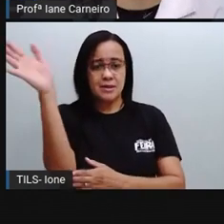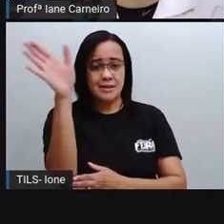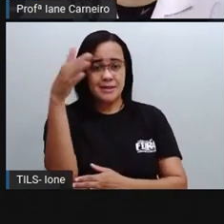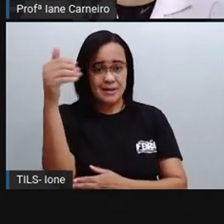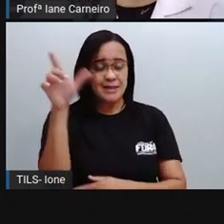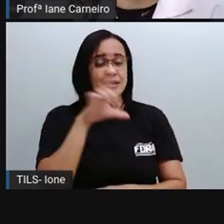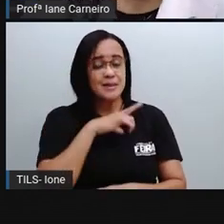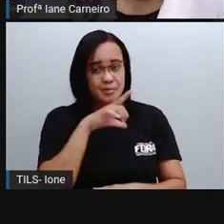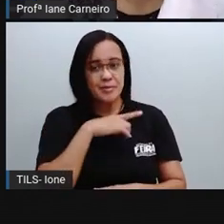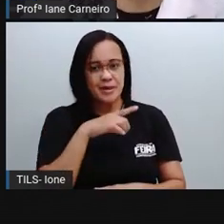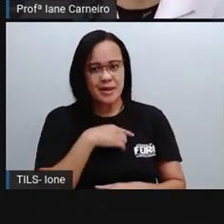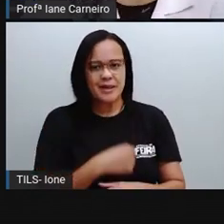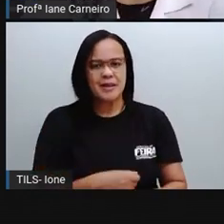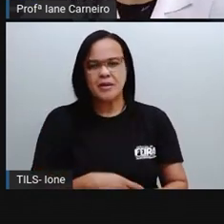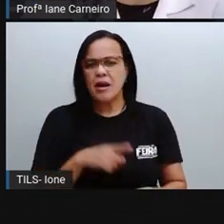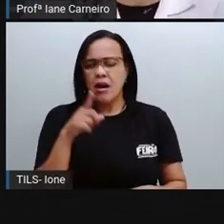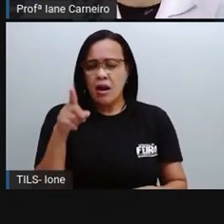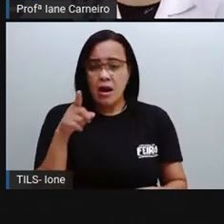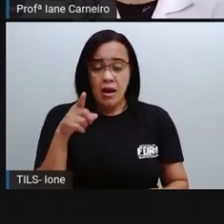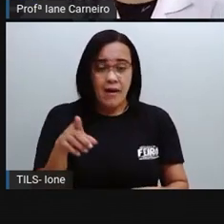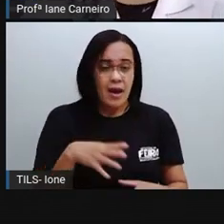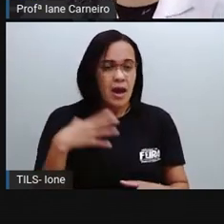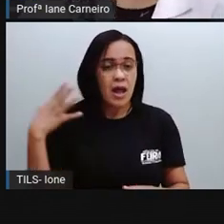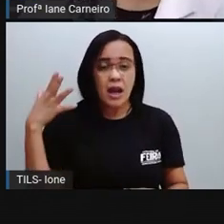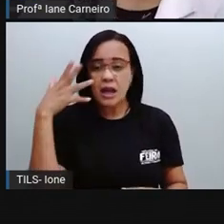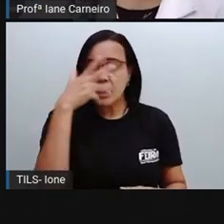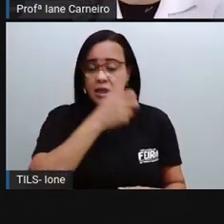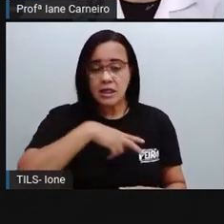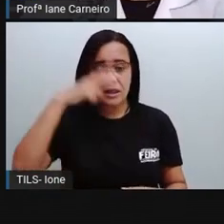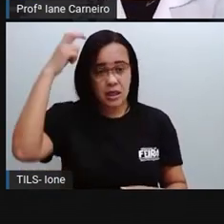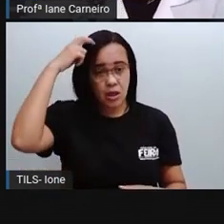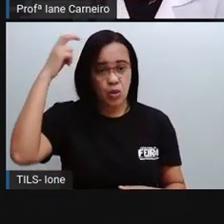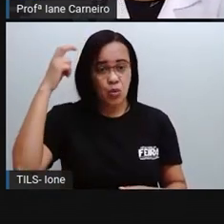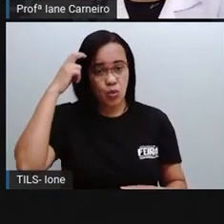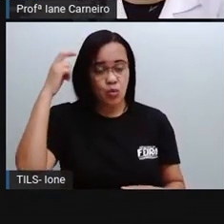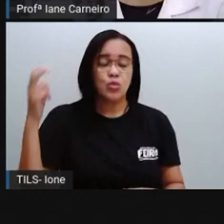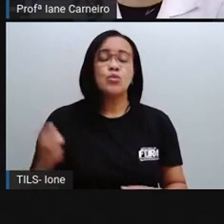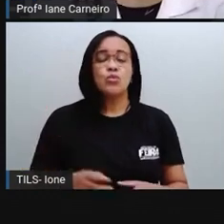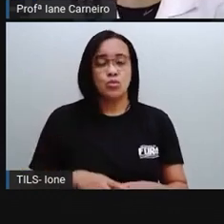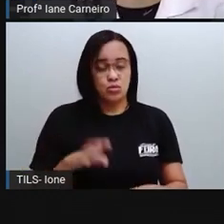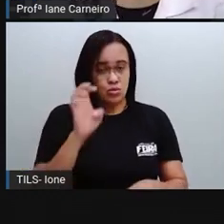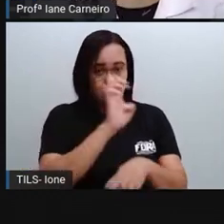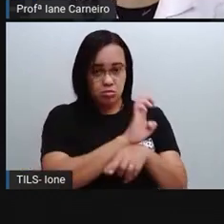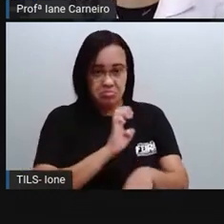né? Quanto de riqueza natural, né? Cultural que nosso estado tem.